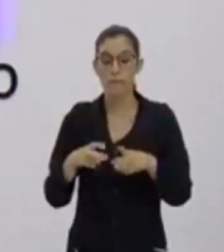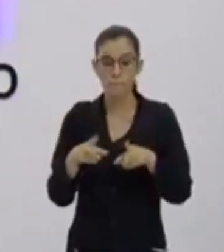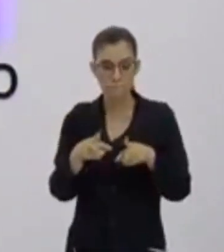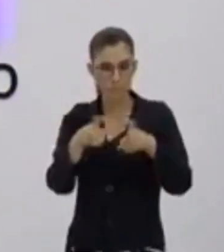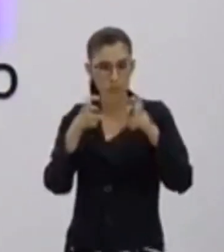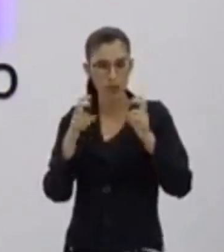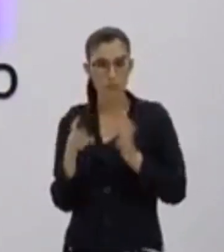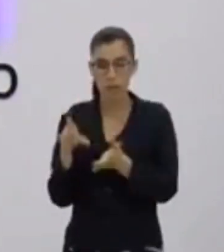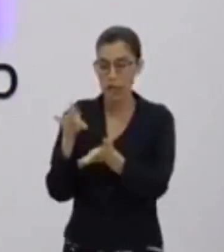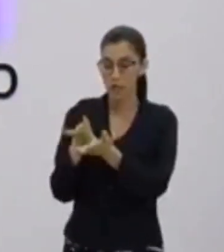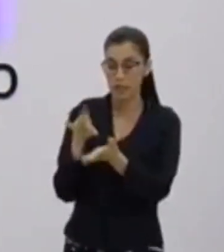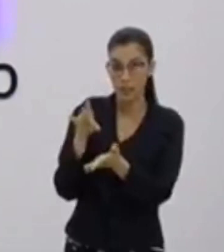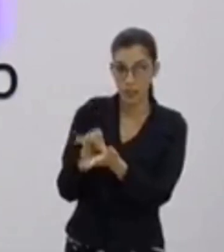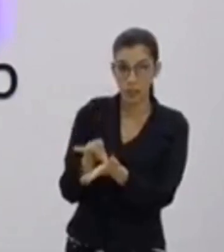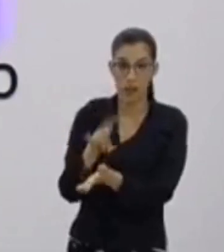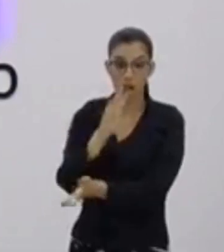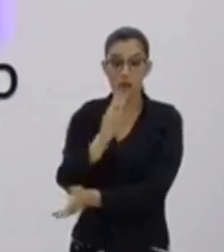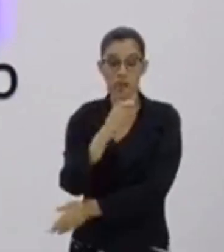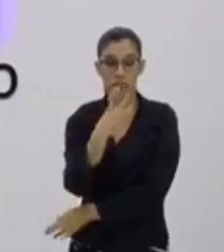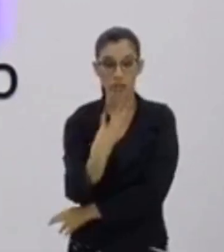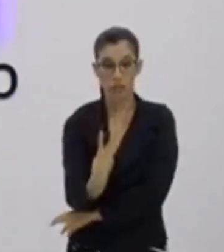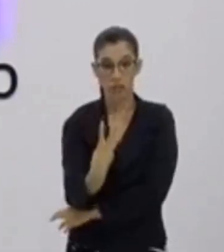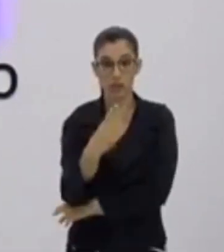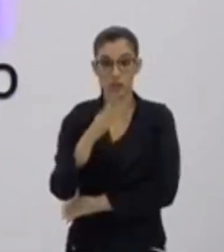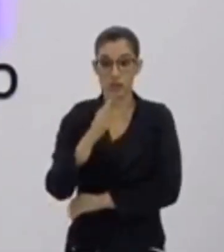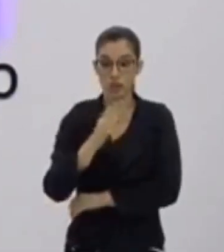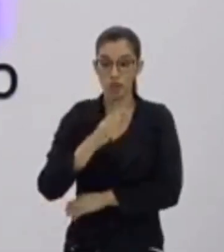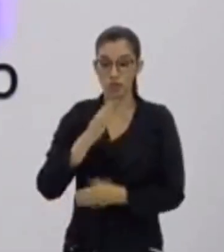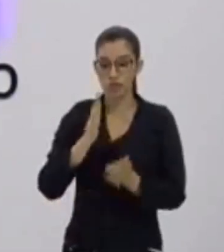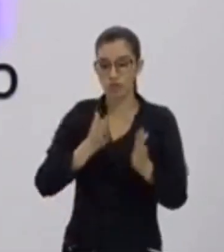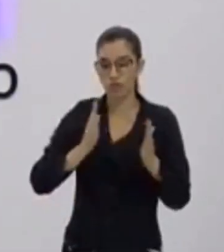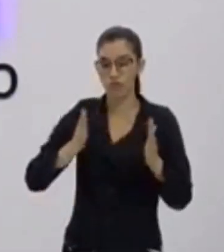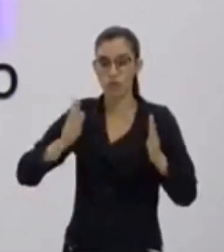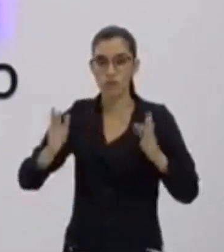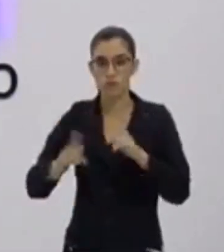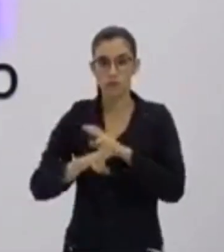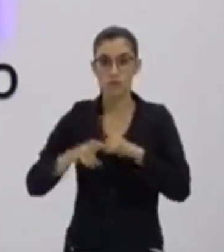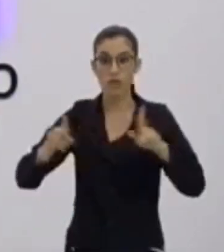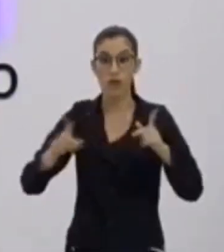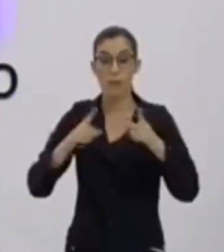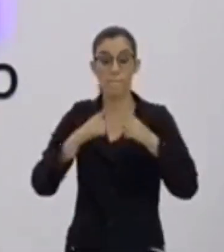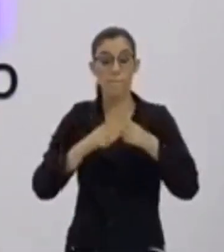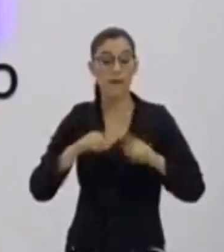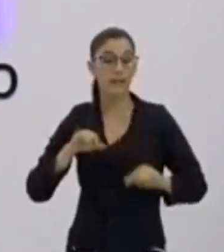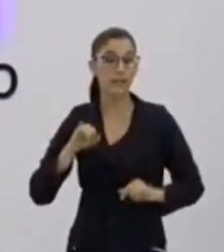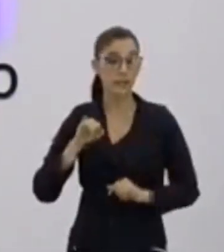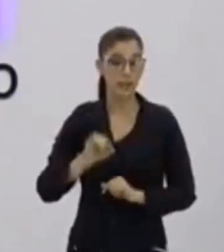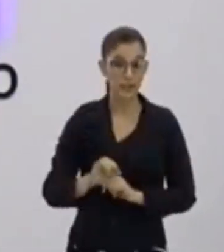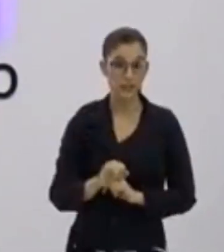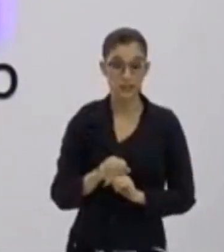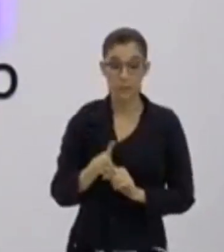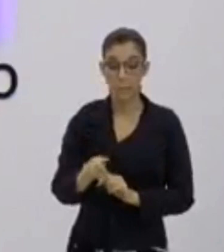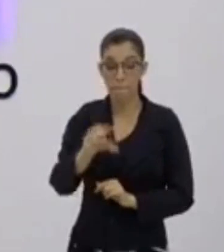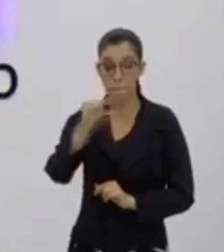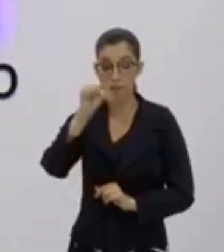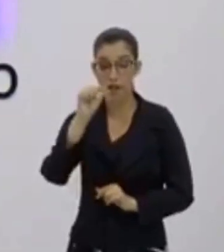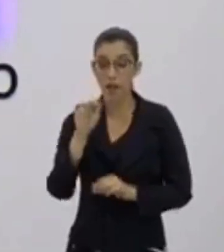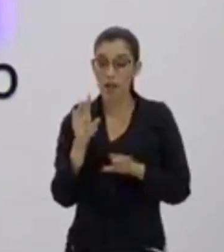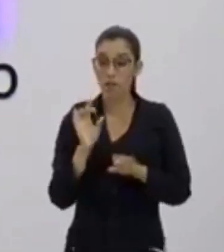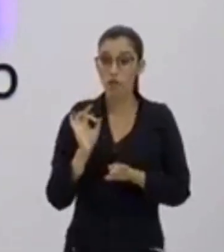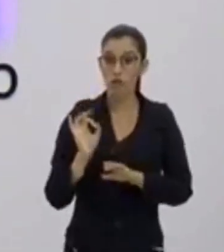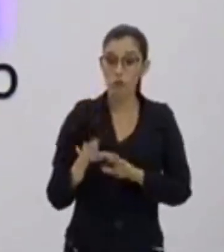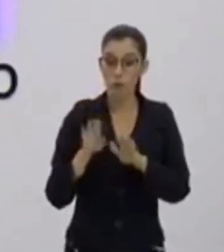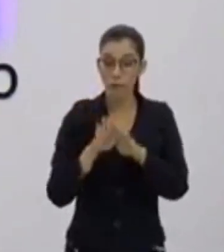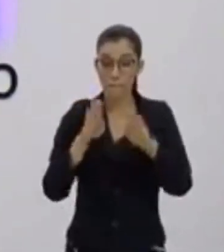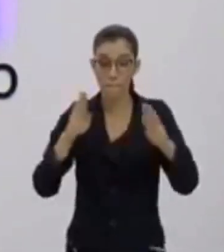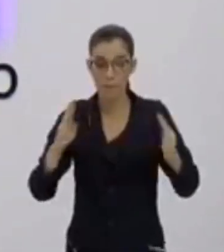Mas se eu pegar apenas a representação plana, automaticamente o que eu vou ter? Eu vou ter apenas